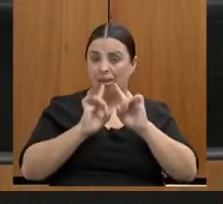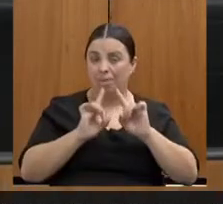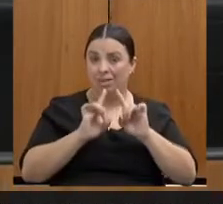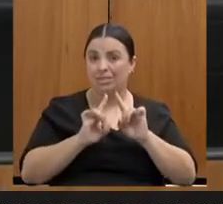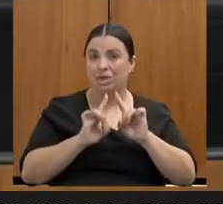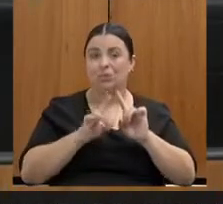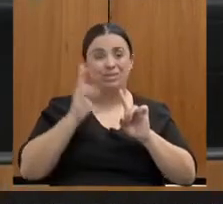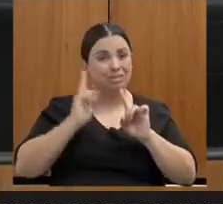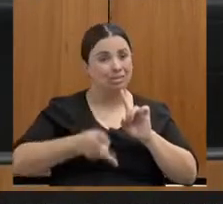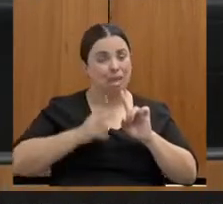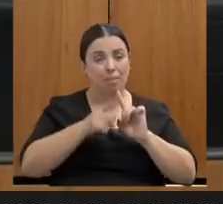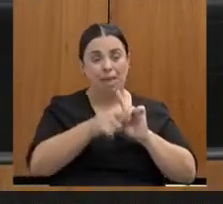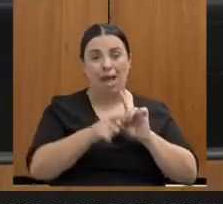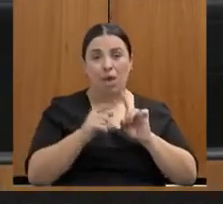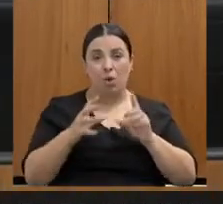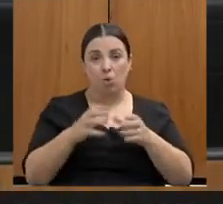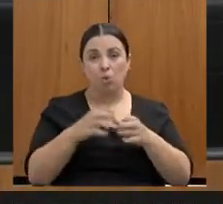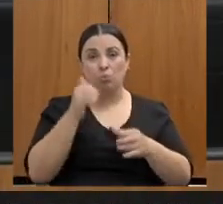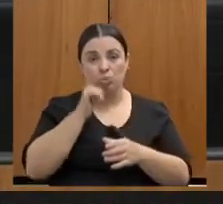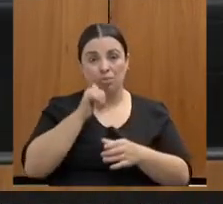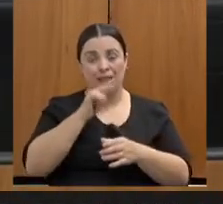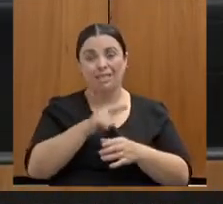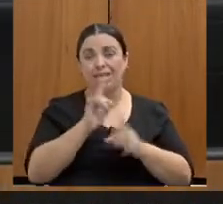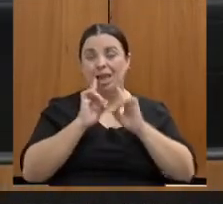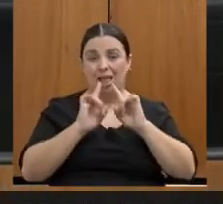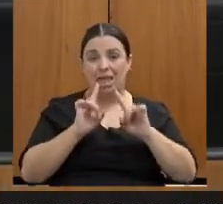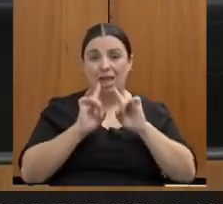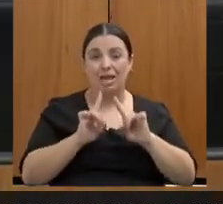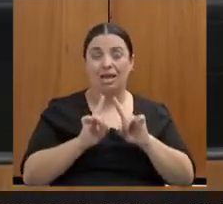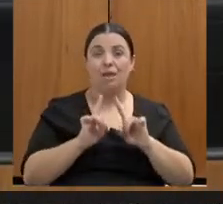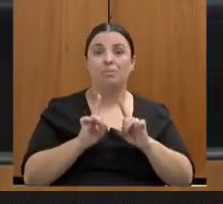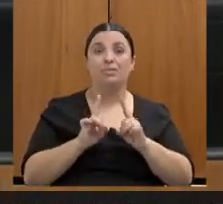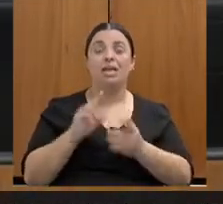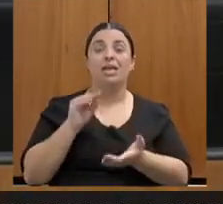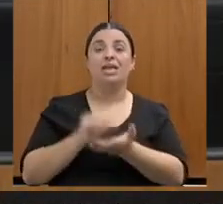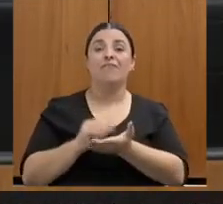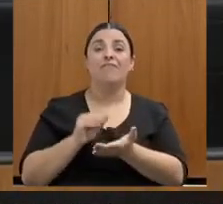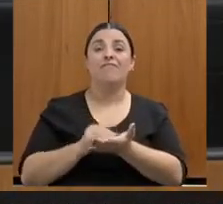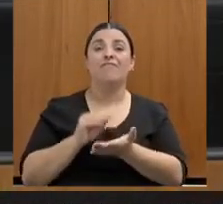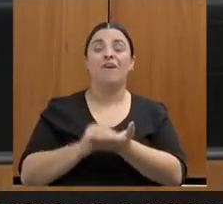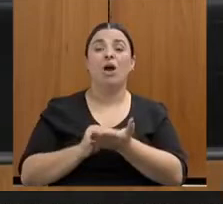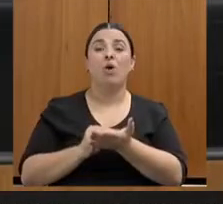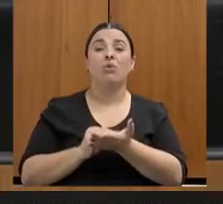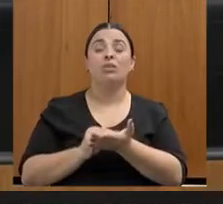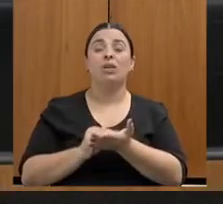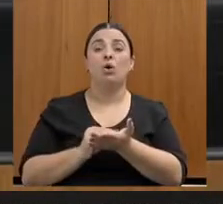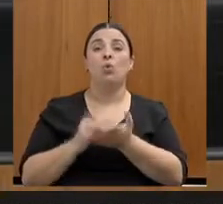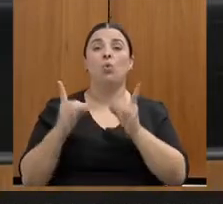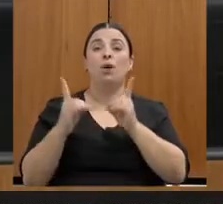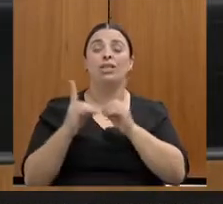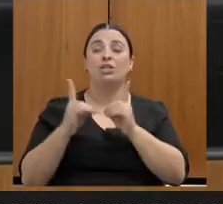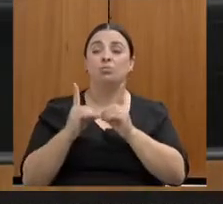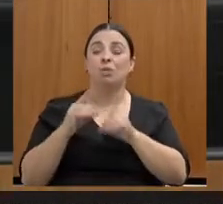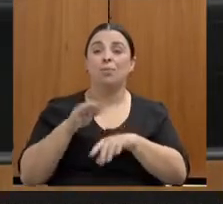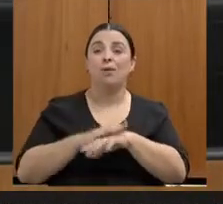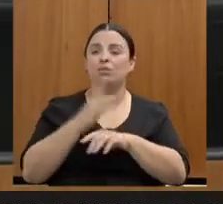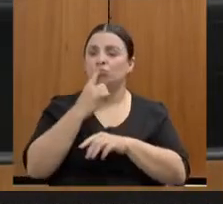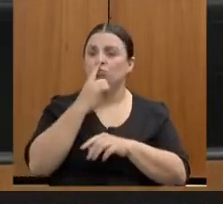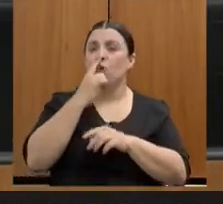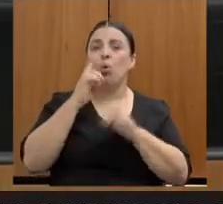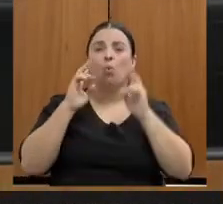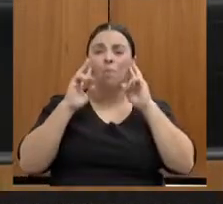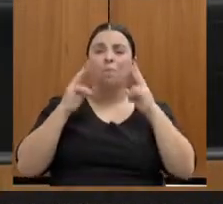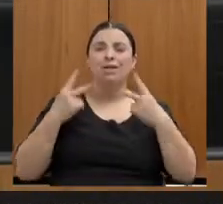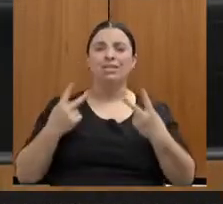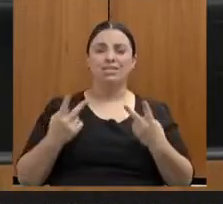do atendimento, da ausência desse atendimento humanizado, da